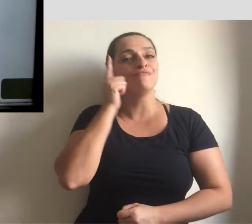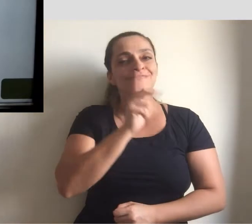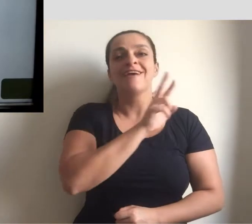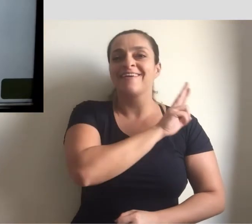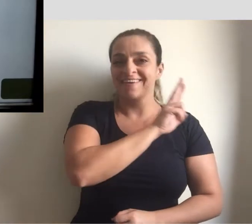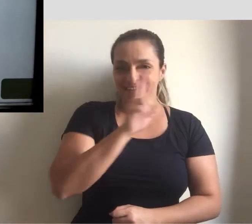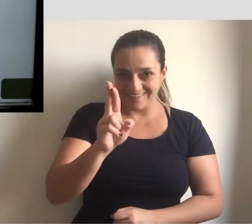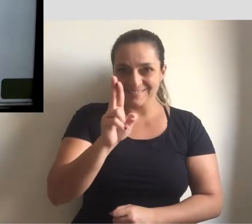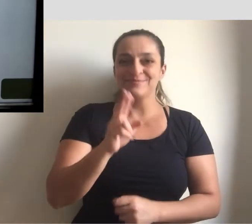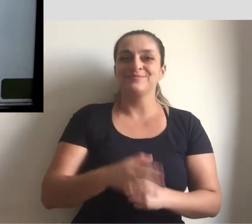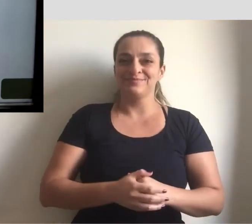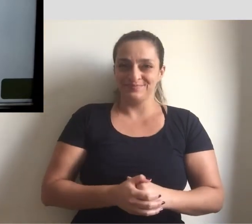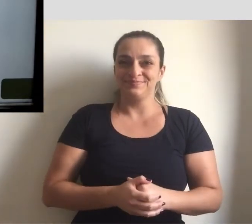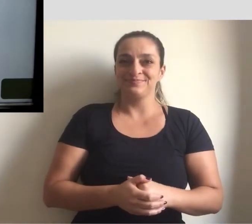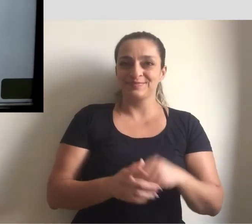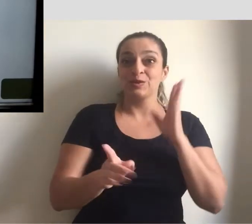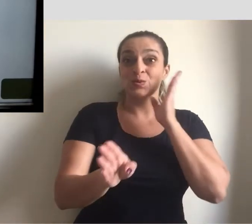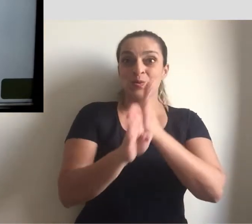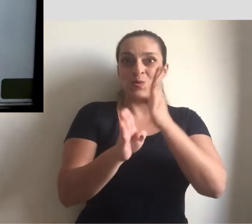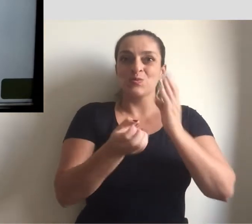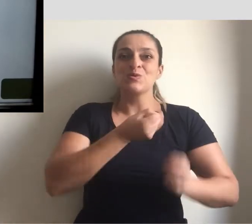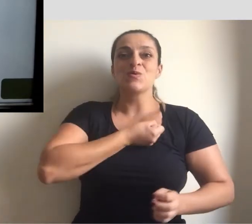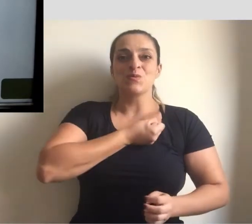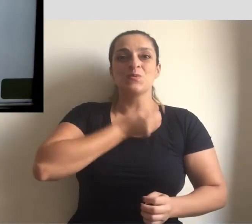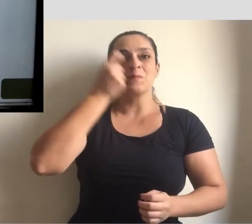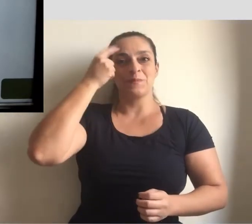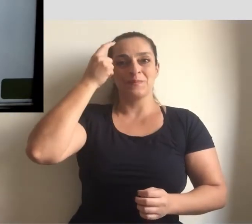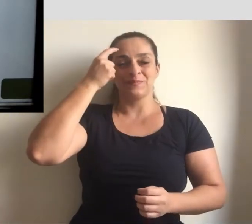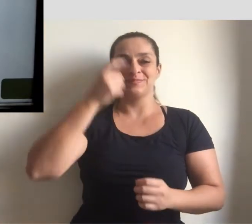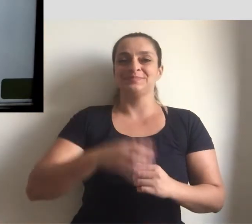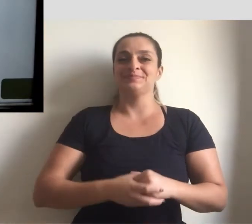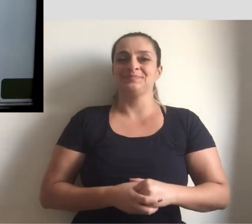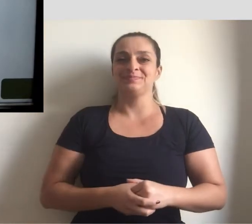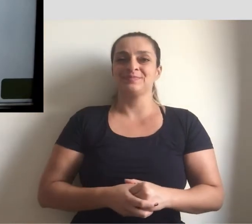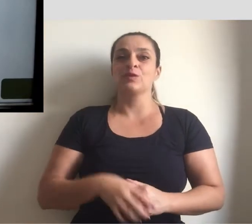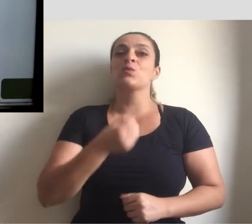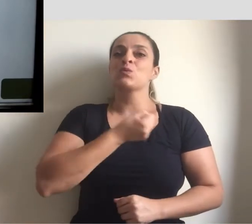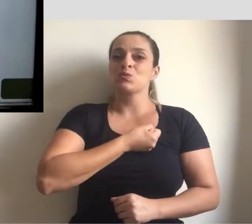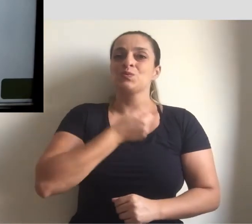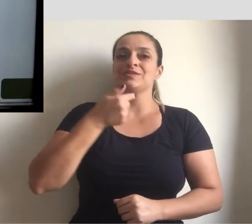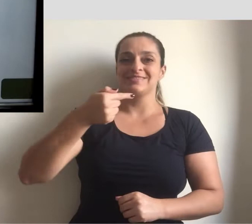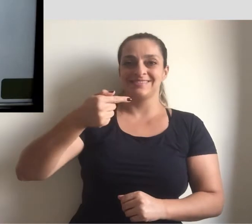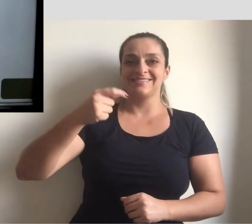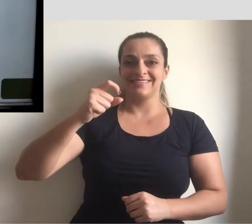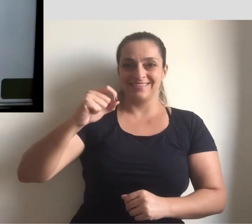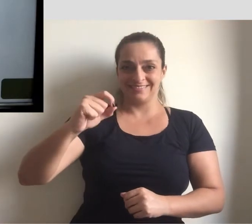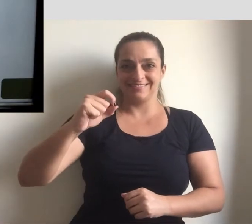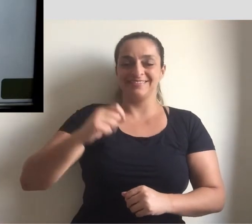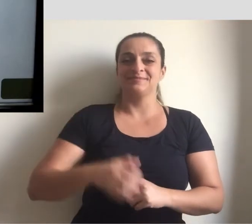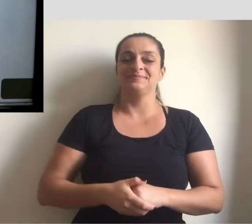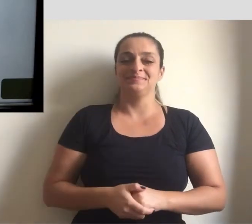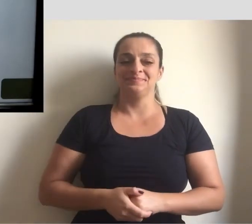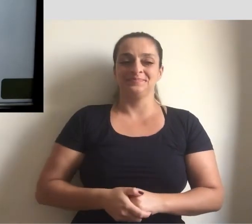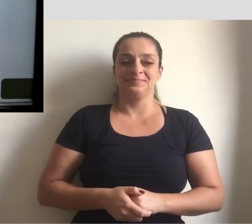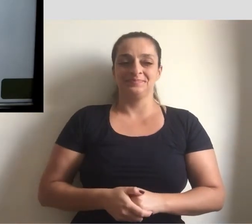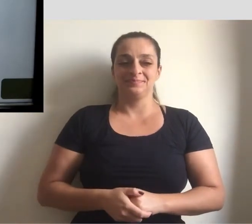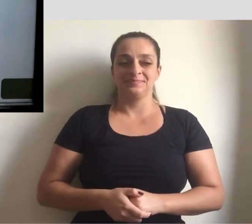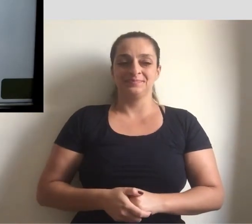para descobrir que número foi pensado. O número é o 70.